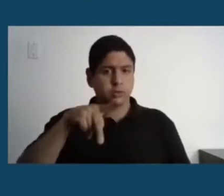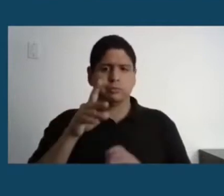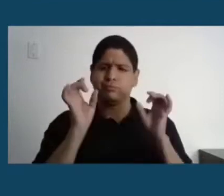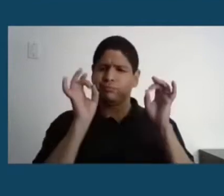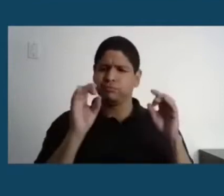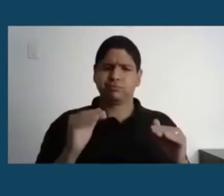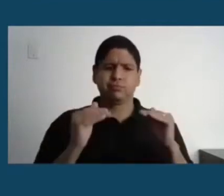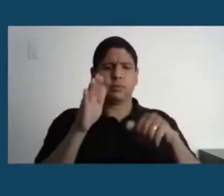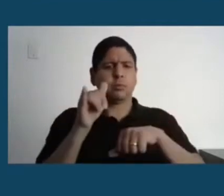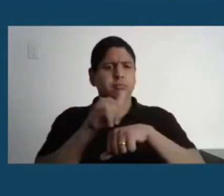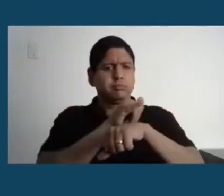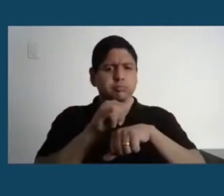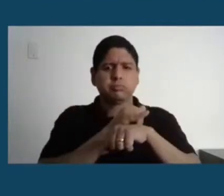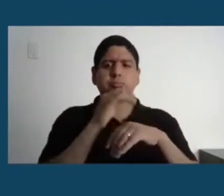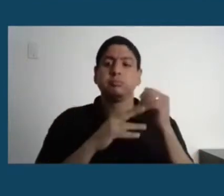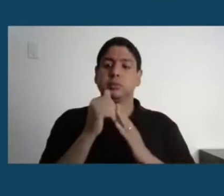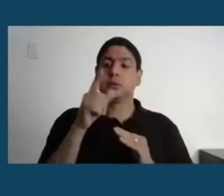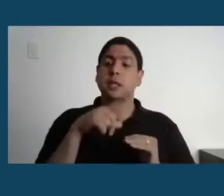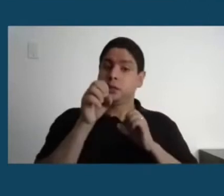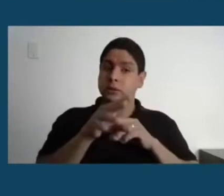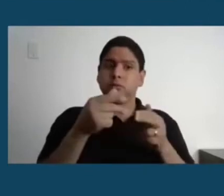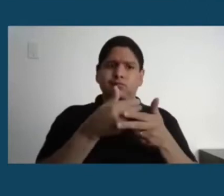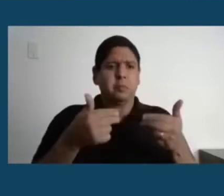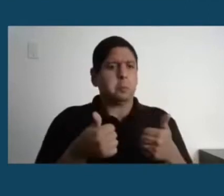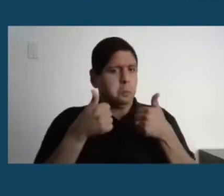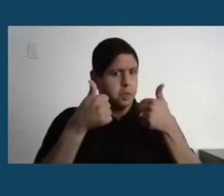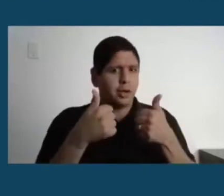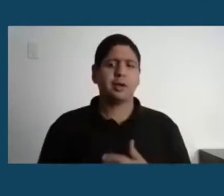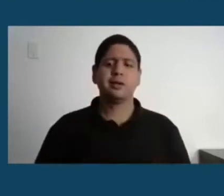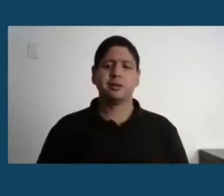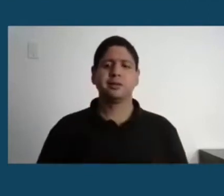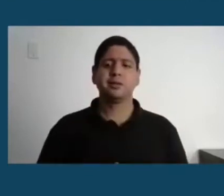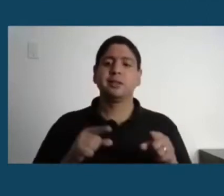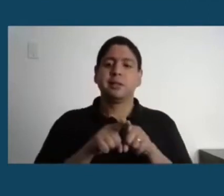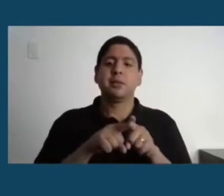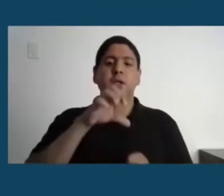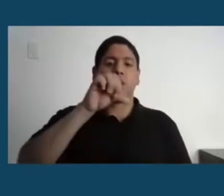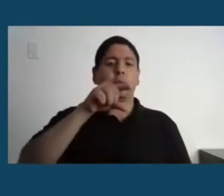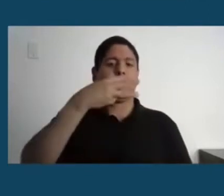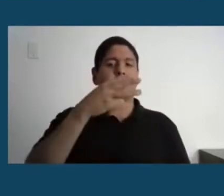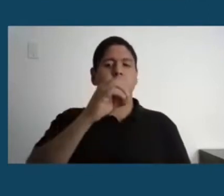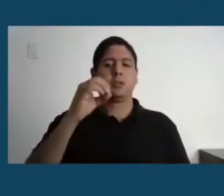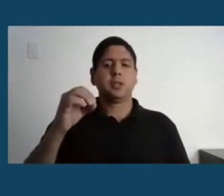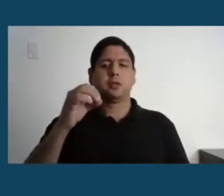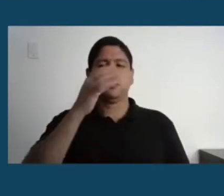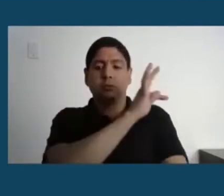E em técnicos administrativos, nós temos cerca de 10 mil, sendo 5.600